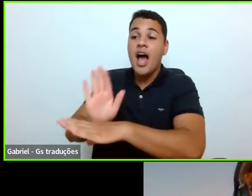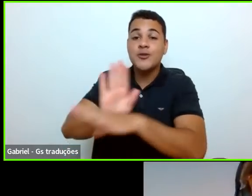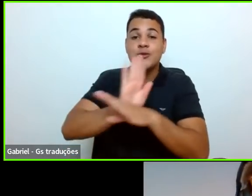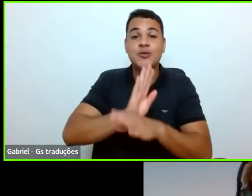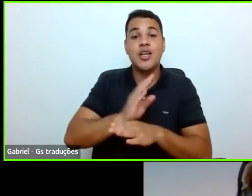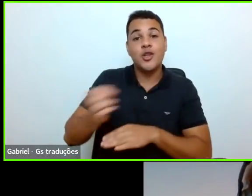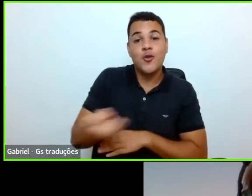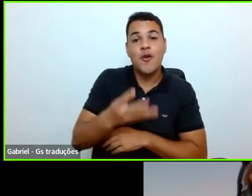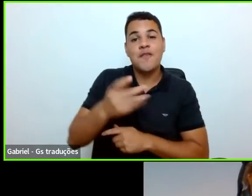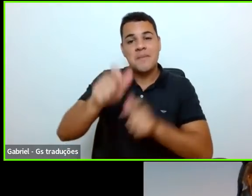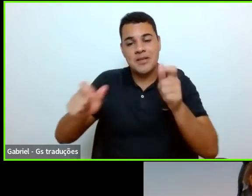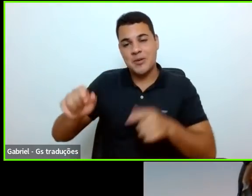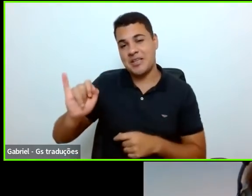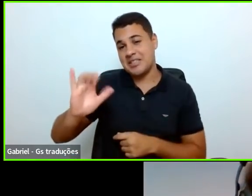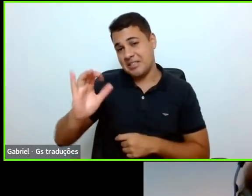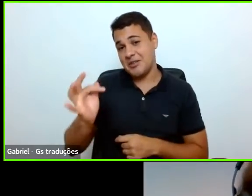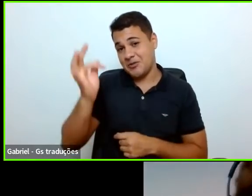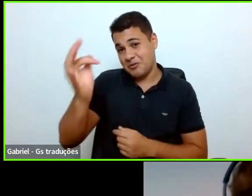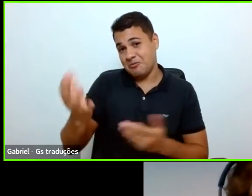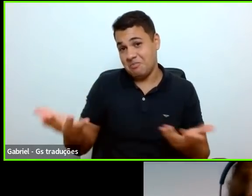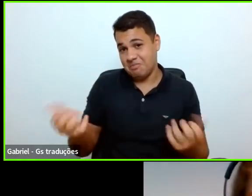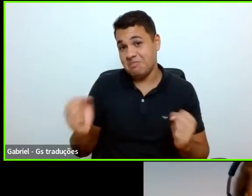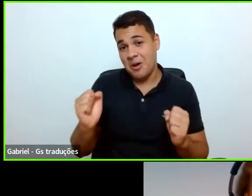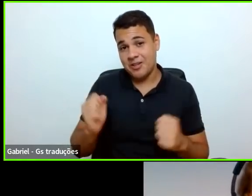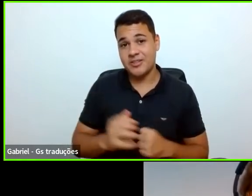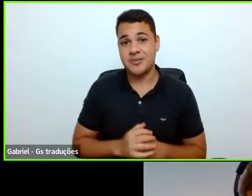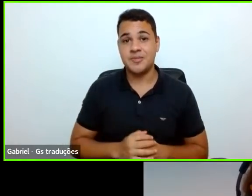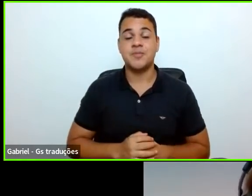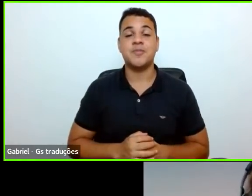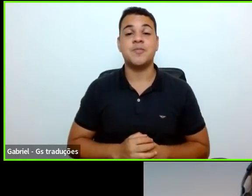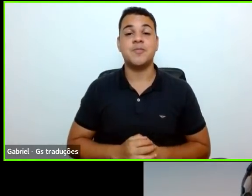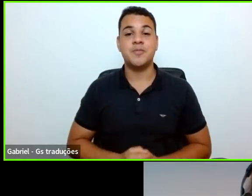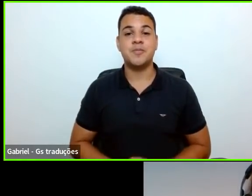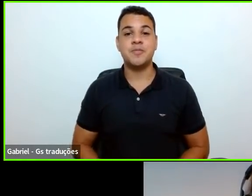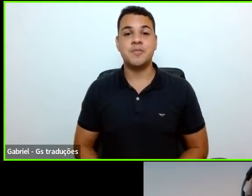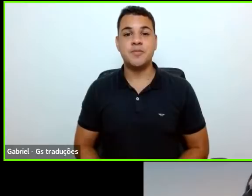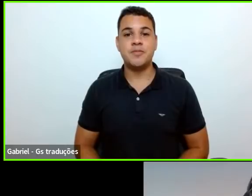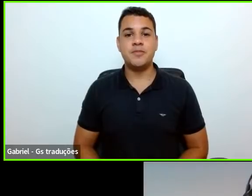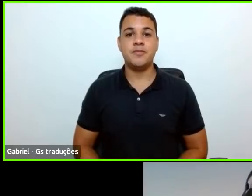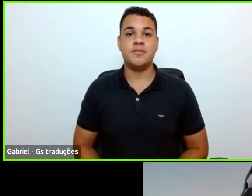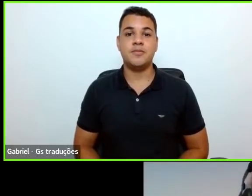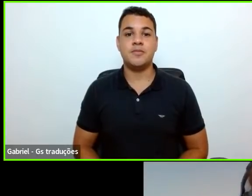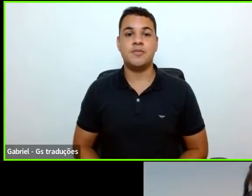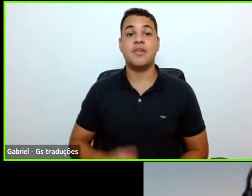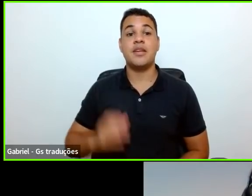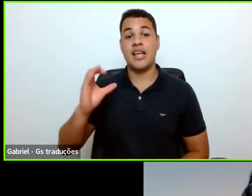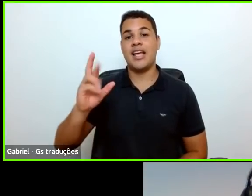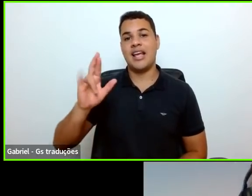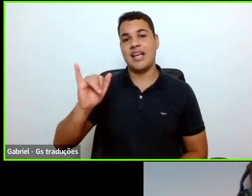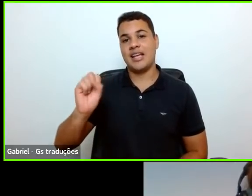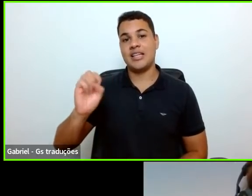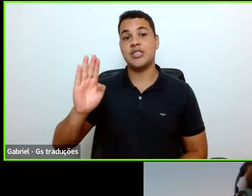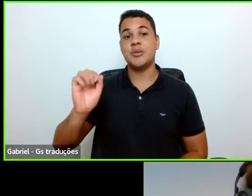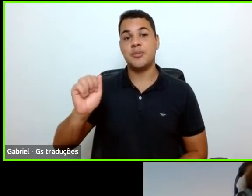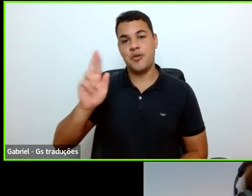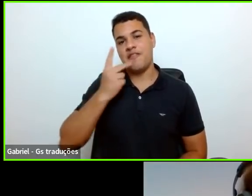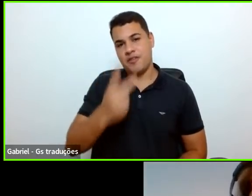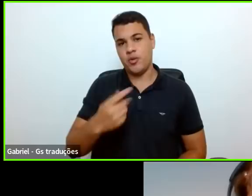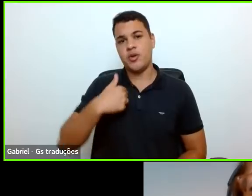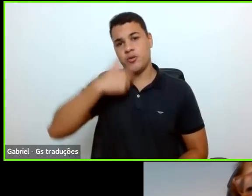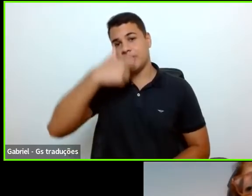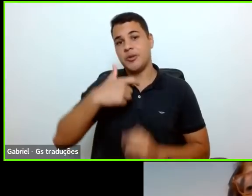instituição. Então, eu, como a Cris Buar citou, eu sou pesquisadora,